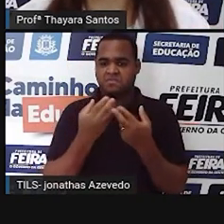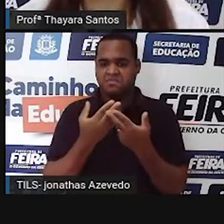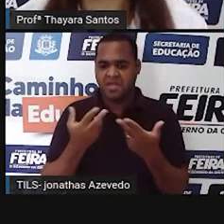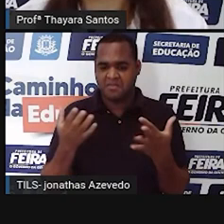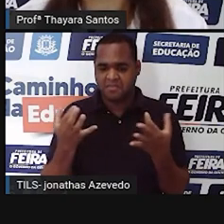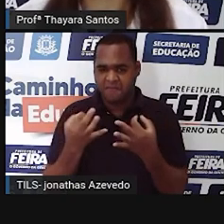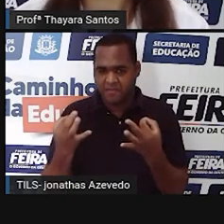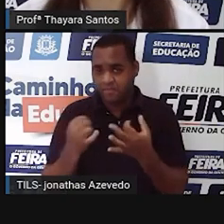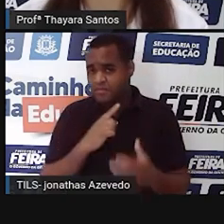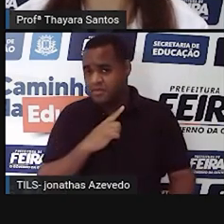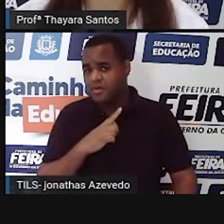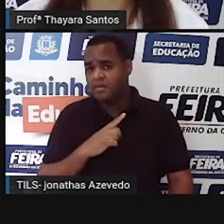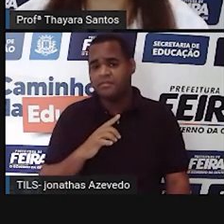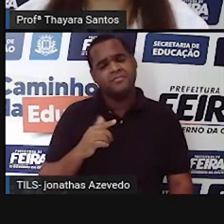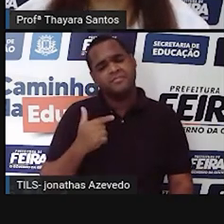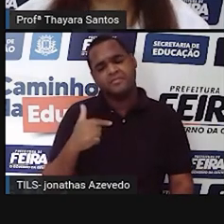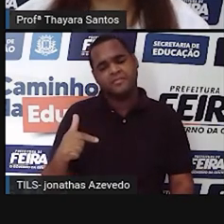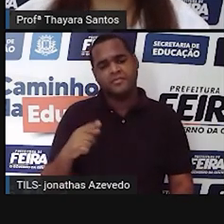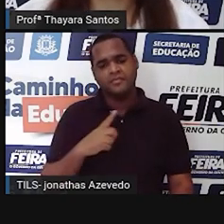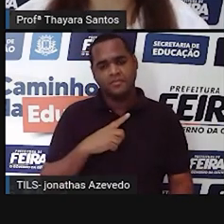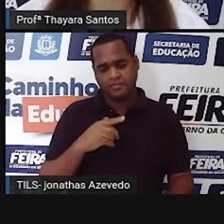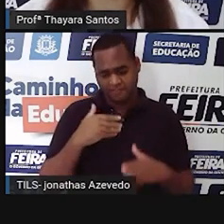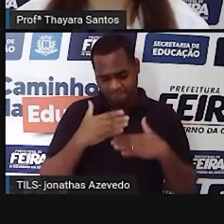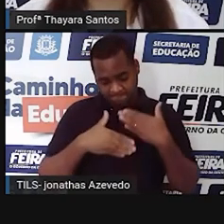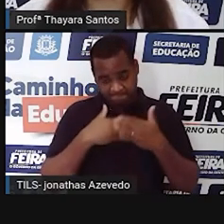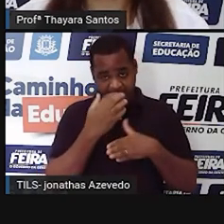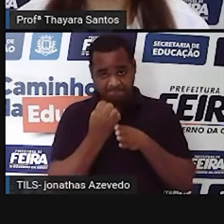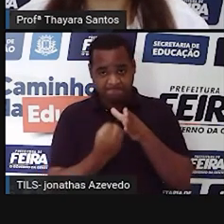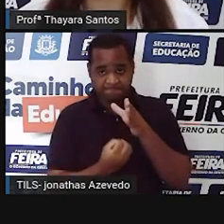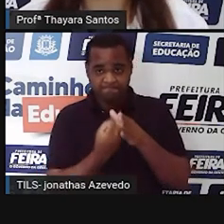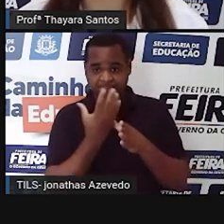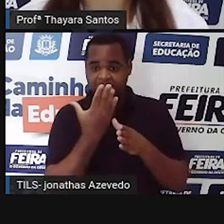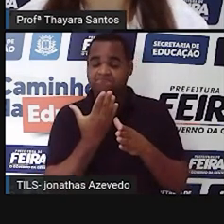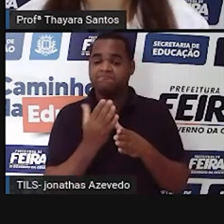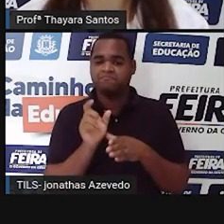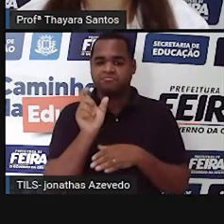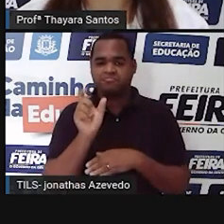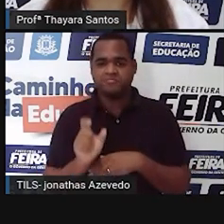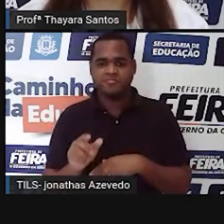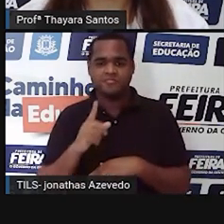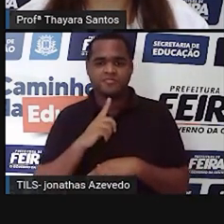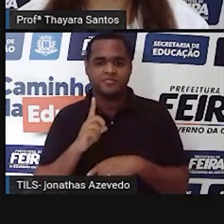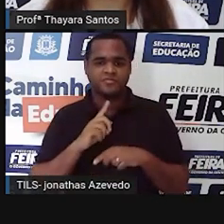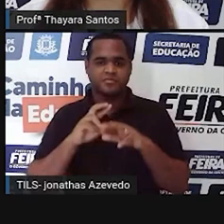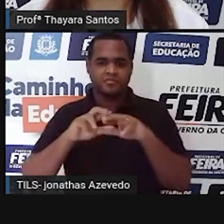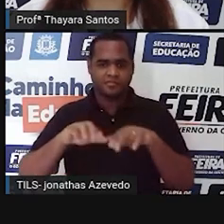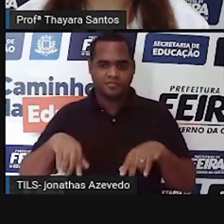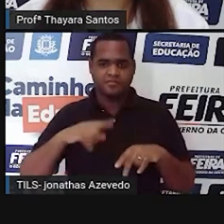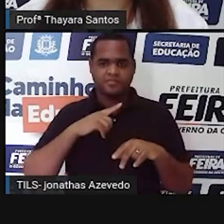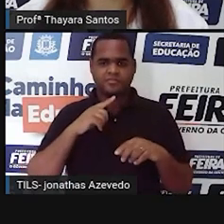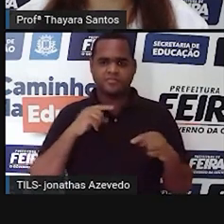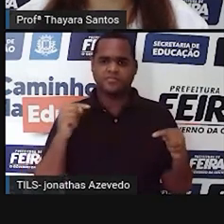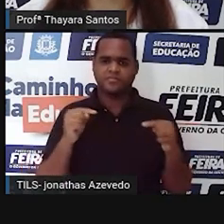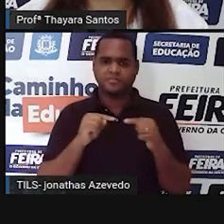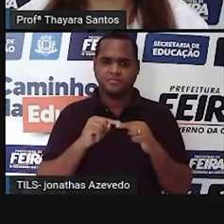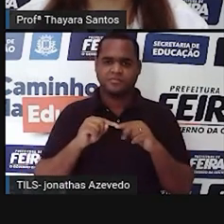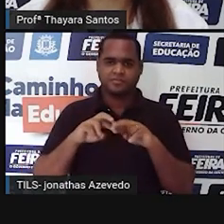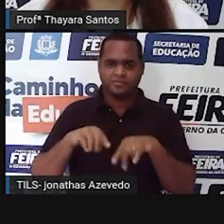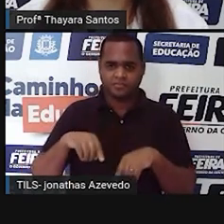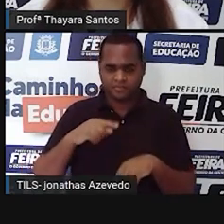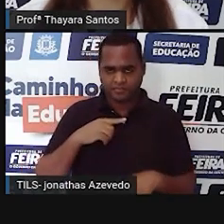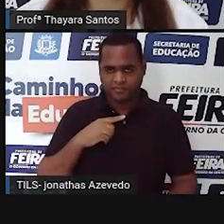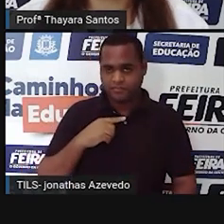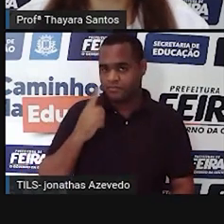que a gente tem hoje. Aí depois, foram criados esses modelos daqui. Depois, esse maior. Hoje a gente tem